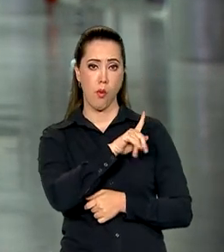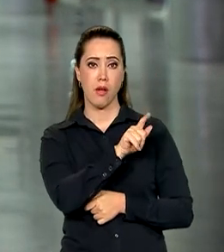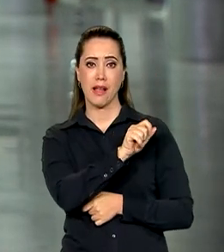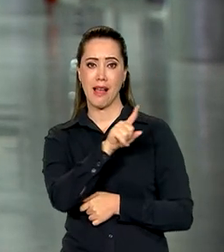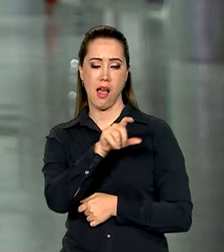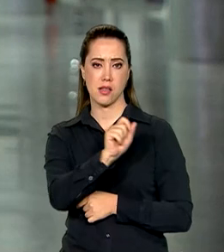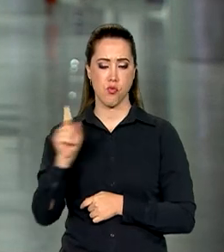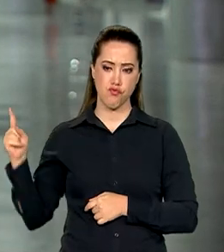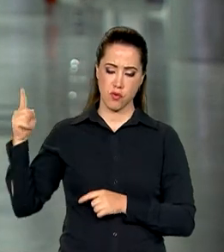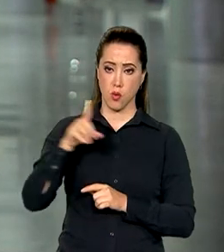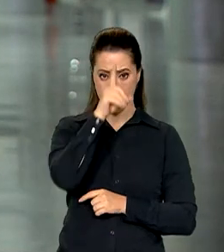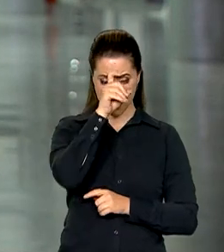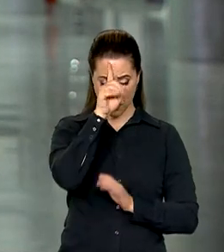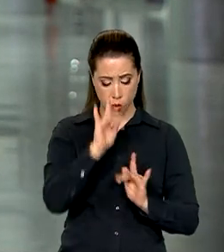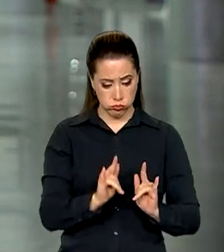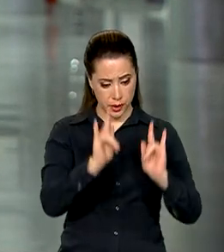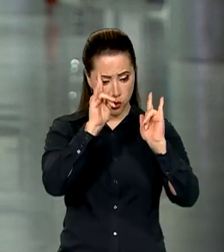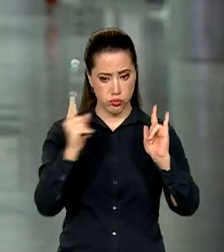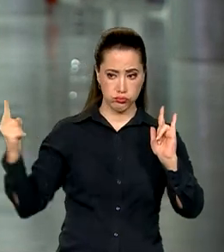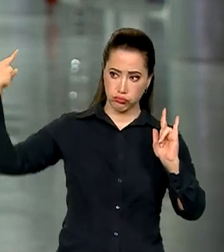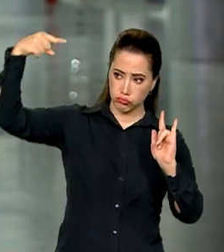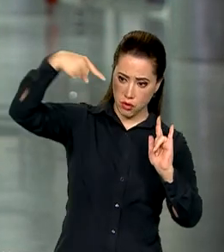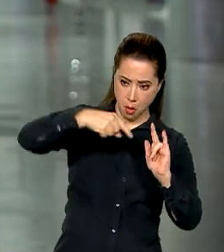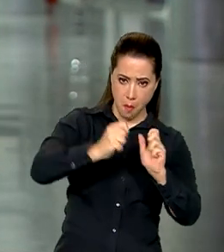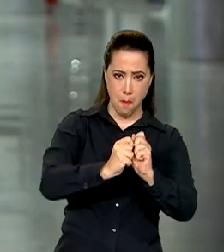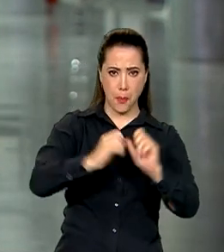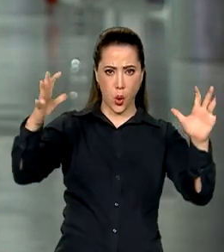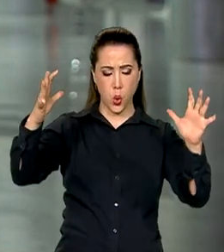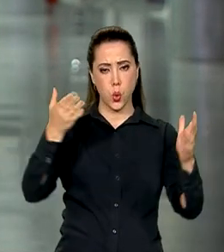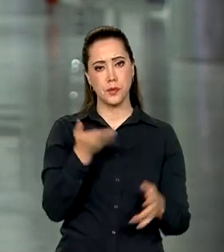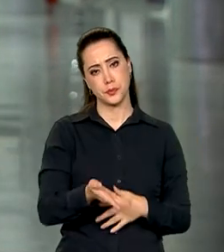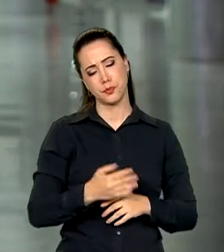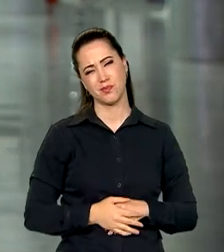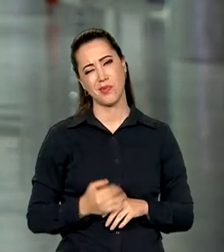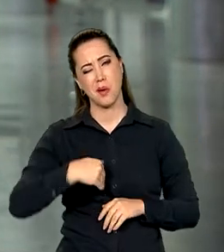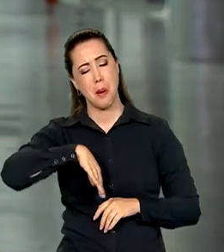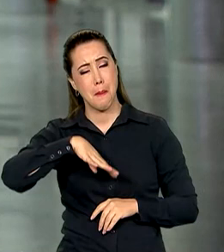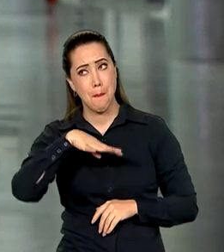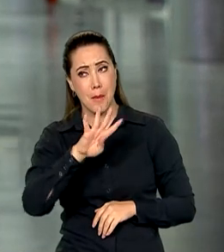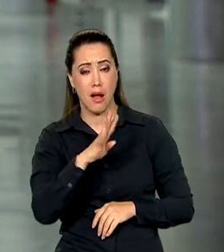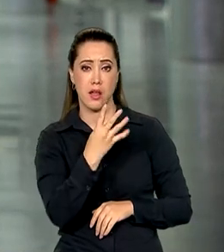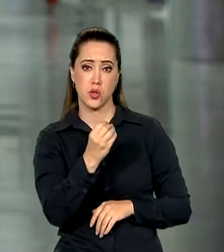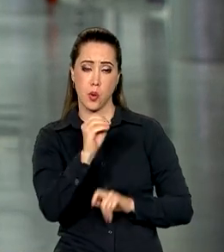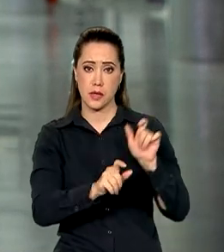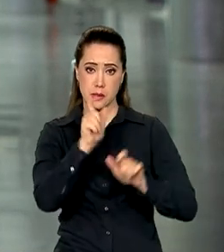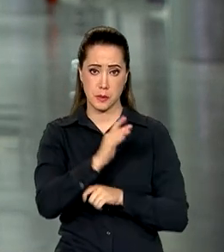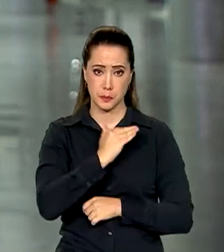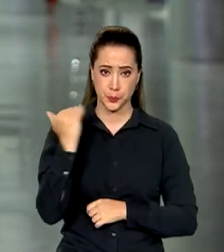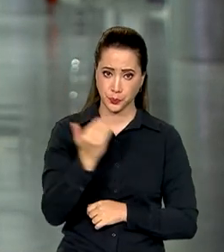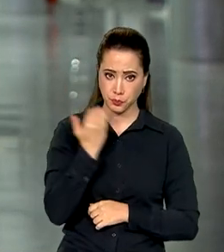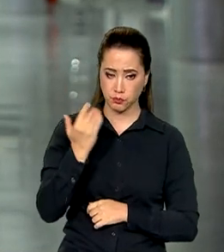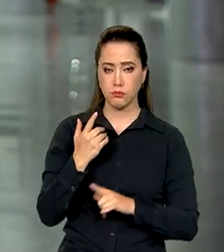um míssil nesta terça-feira. Segundo o Ministério da Saúde palestino, mais de 400 pessoas morreram